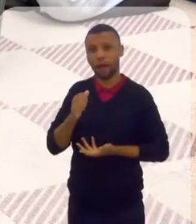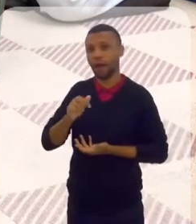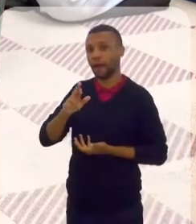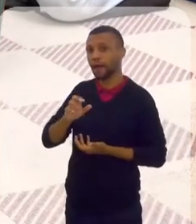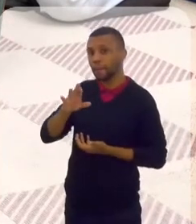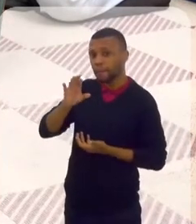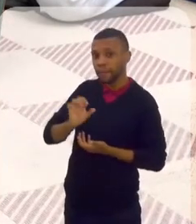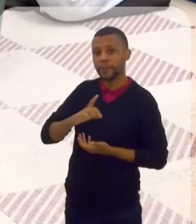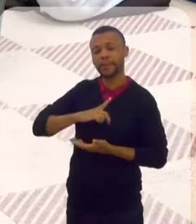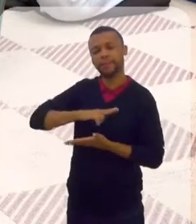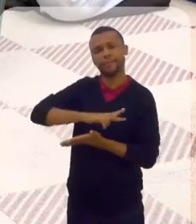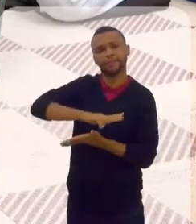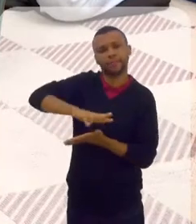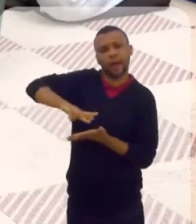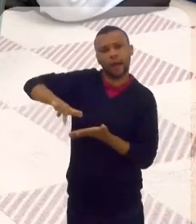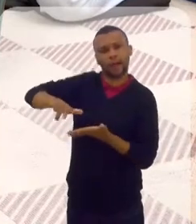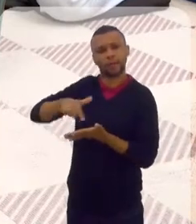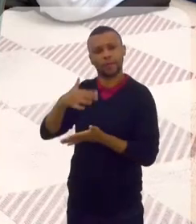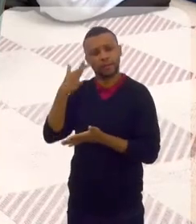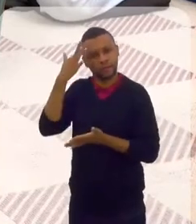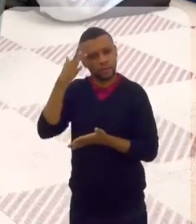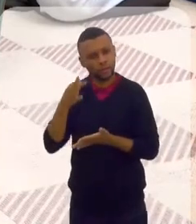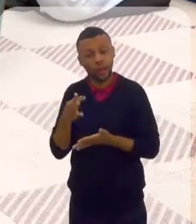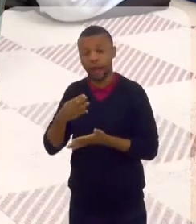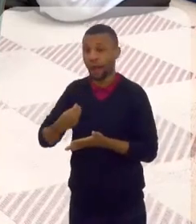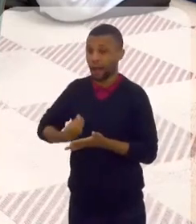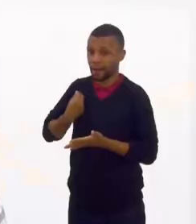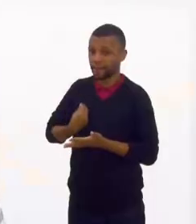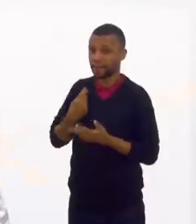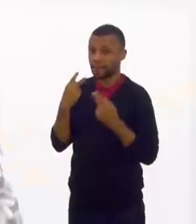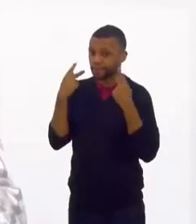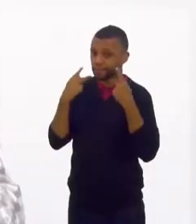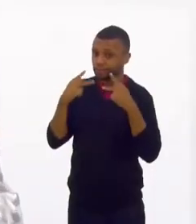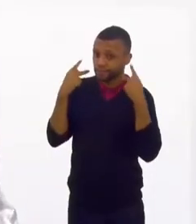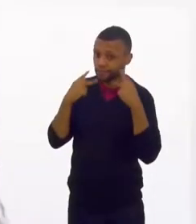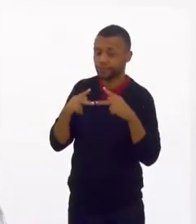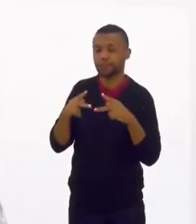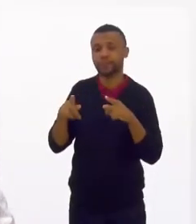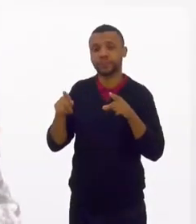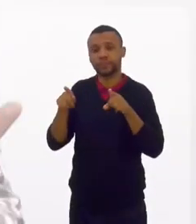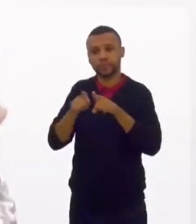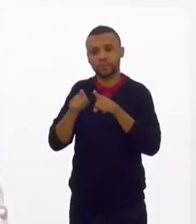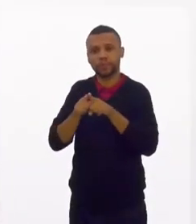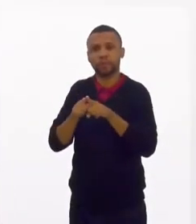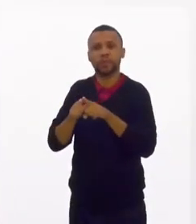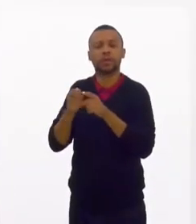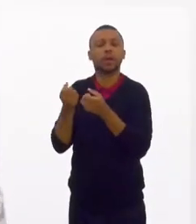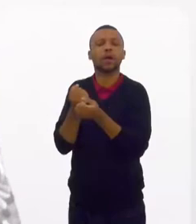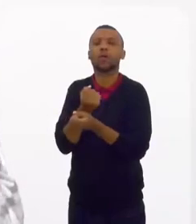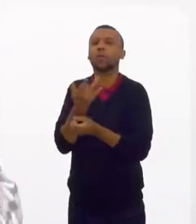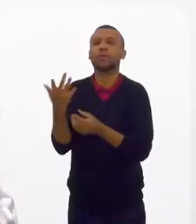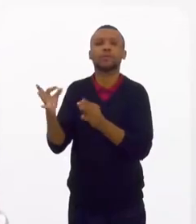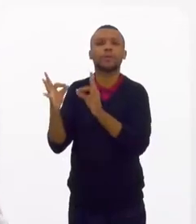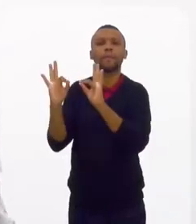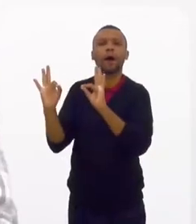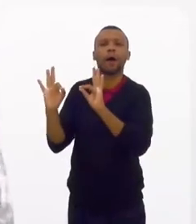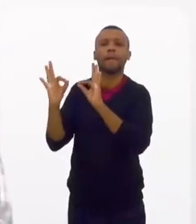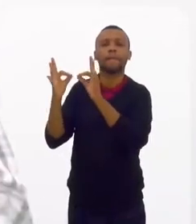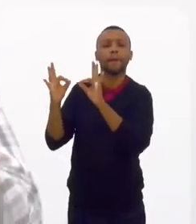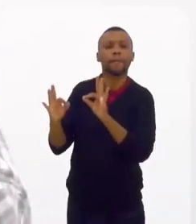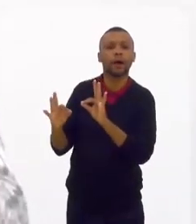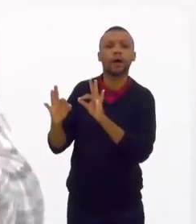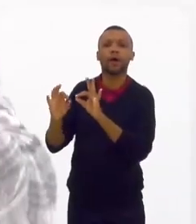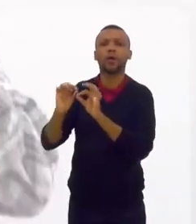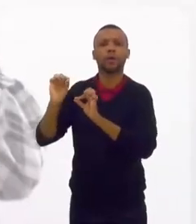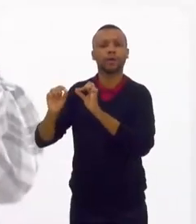série de... Entender também a vida do profeta. Os hadiths. Quais são os hadiths falsos? Quem era o correto?